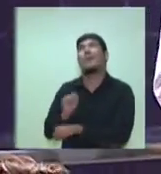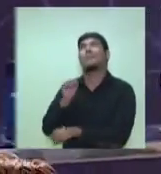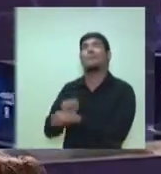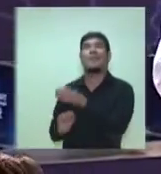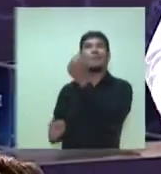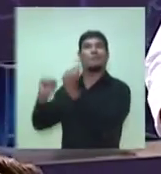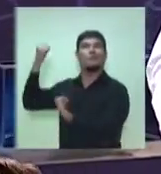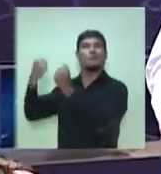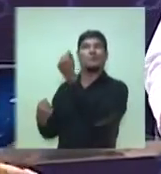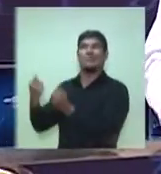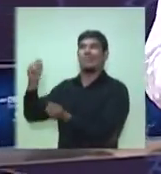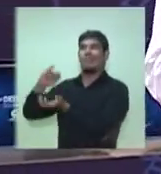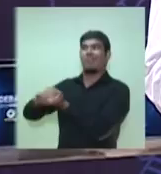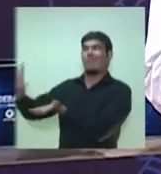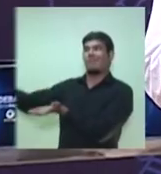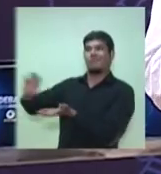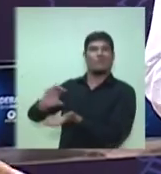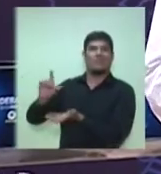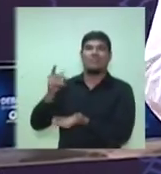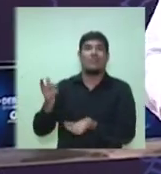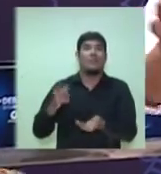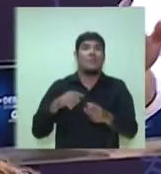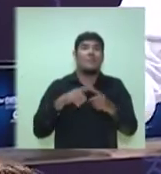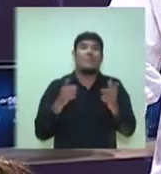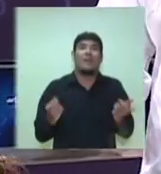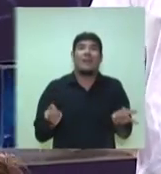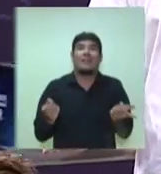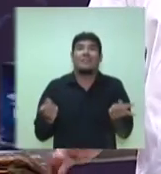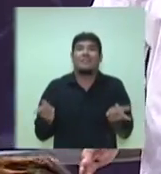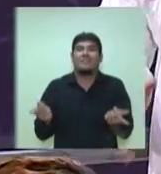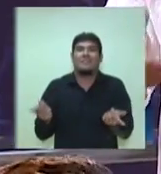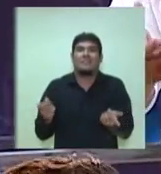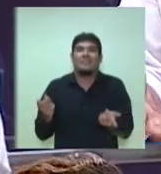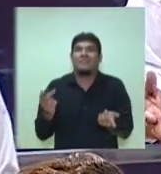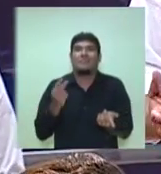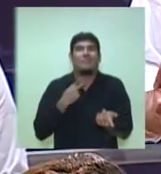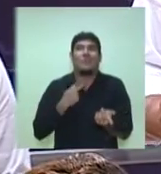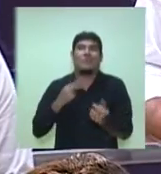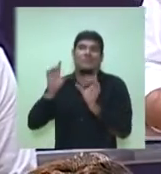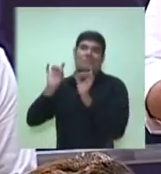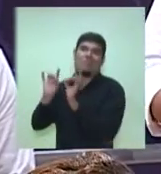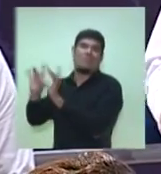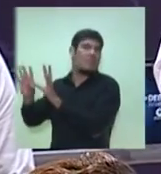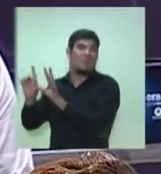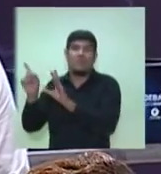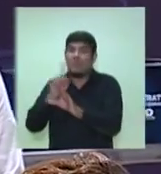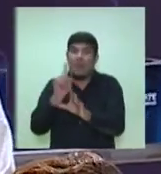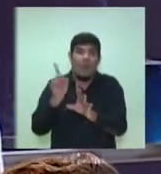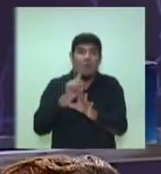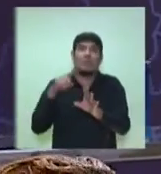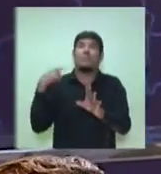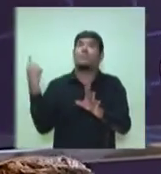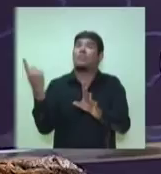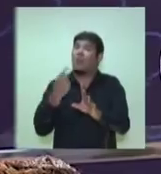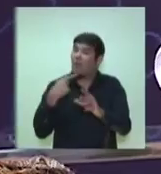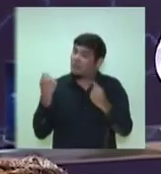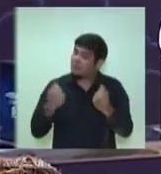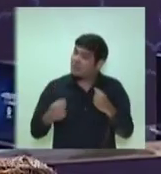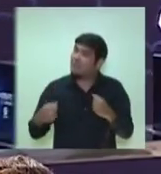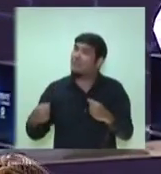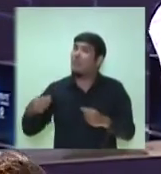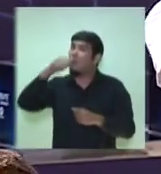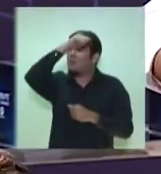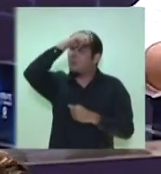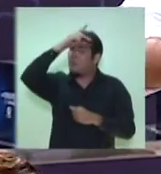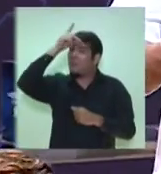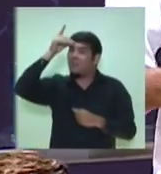mas nós também ainda não temos o direito e as condições de abrir mão desse modelo. Então, antes de qualquer coisa, nós precisamos de uma prefeitura parceira